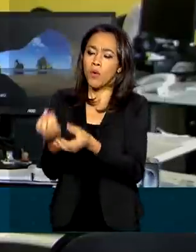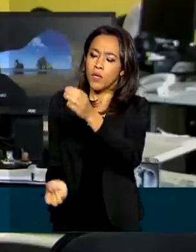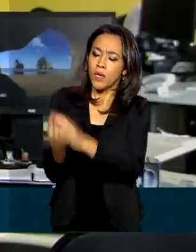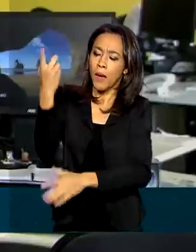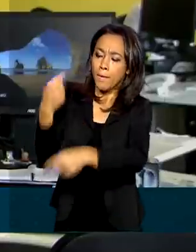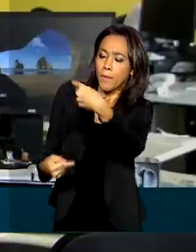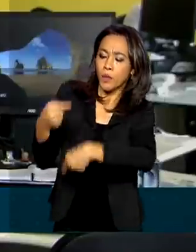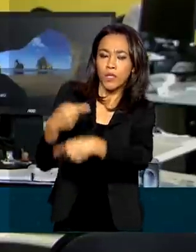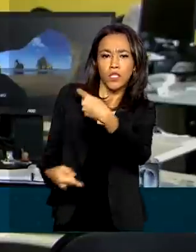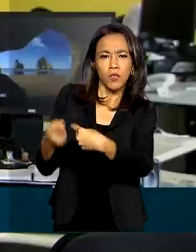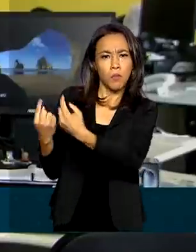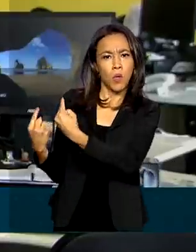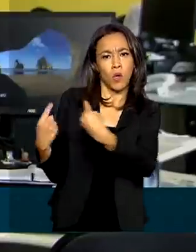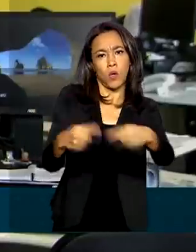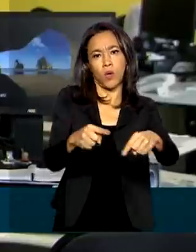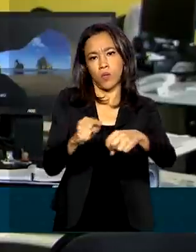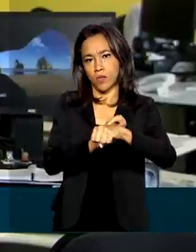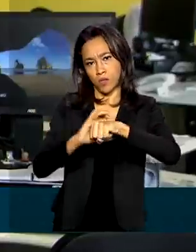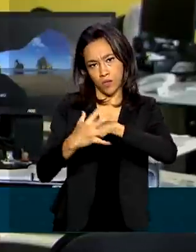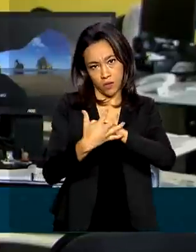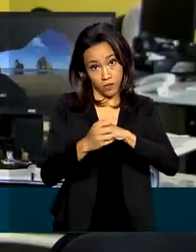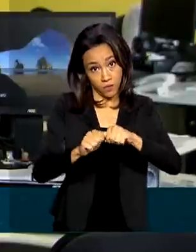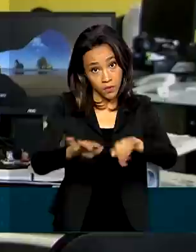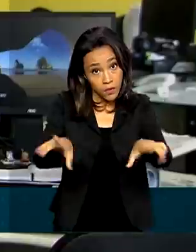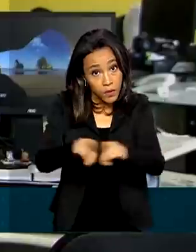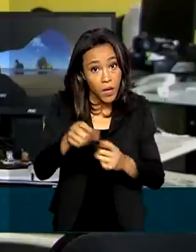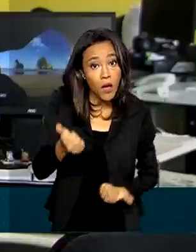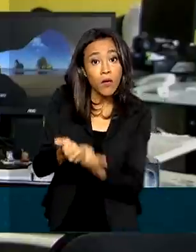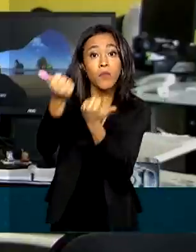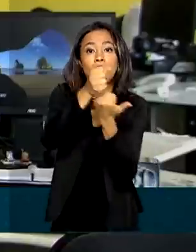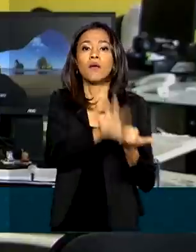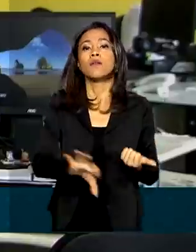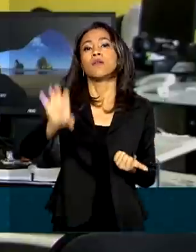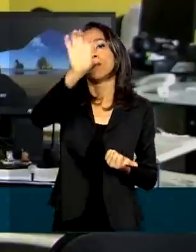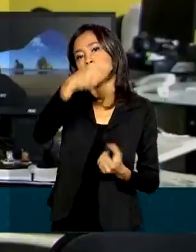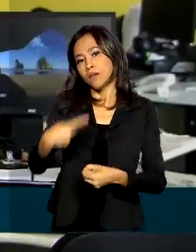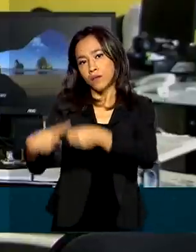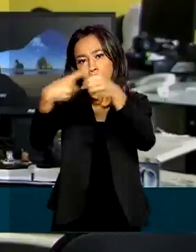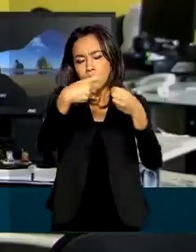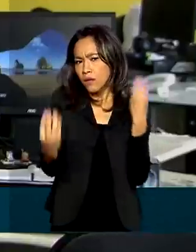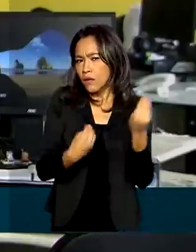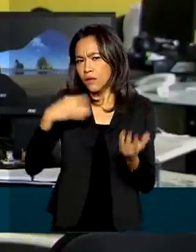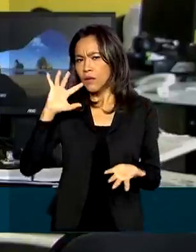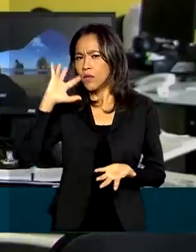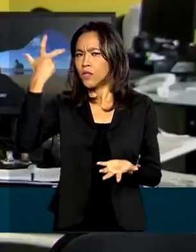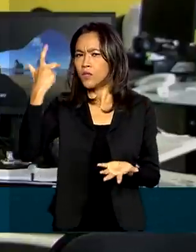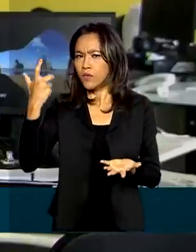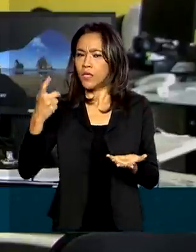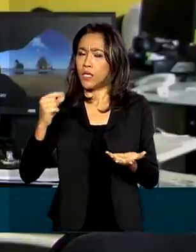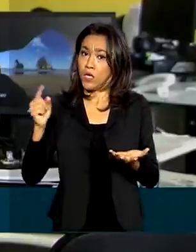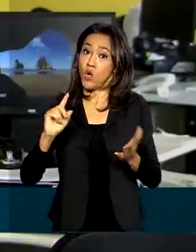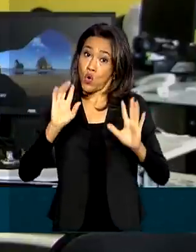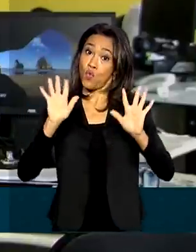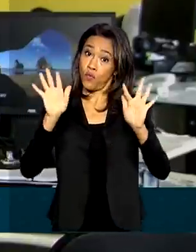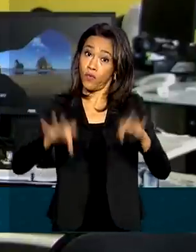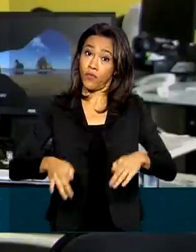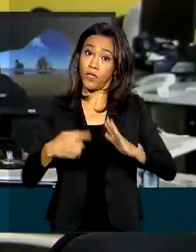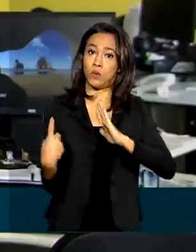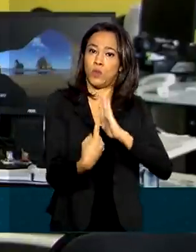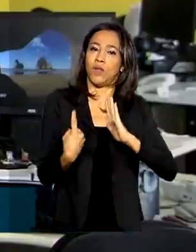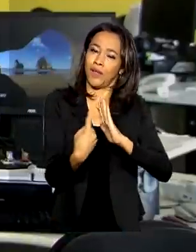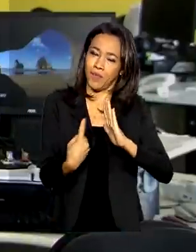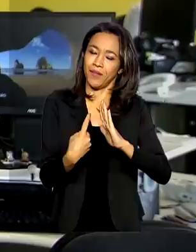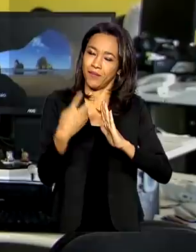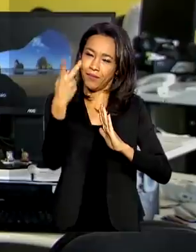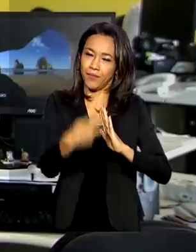para combater o coronavírus. E também vai auxiliar estados e municípios na hora de decidir o fim do isolamento social. Do Rio de Janeiro,